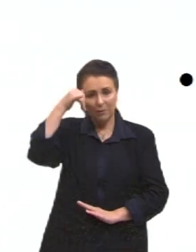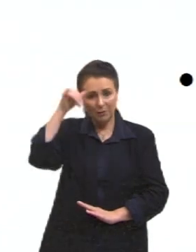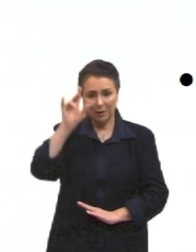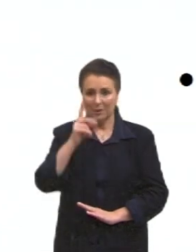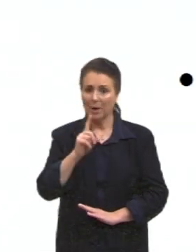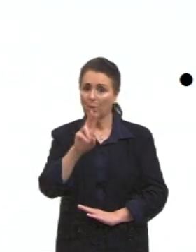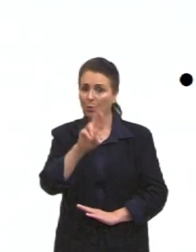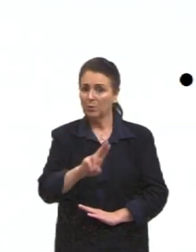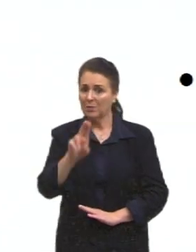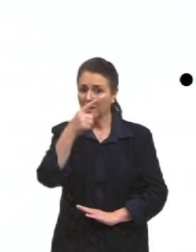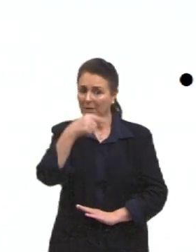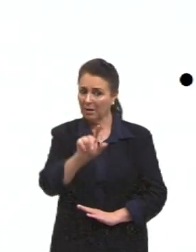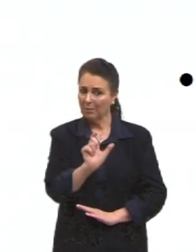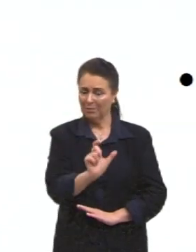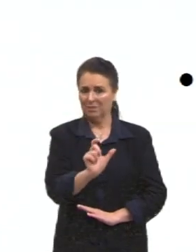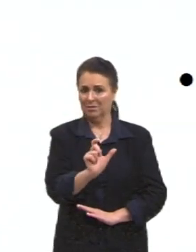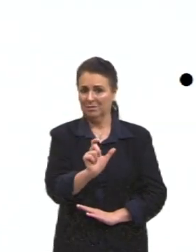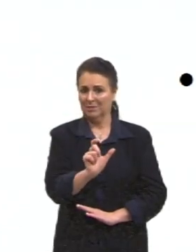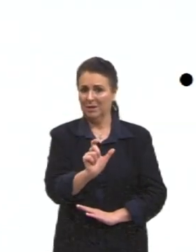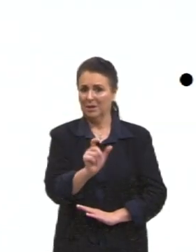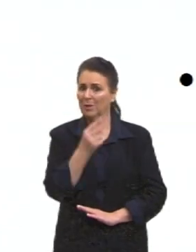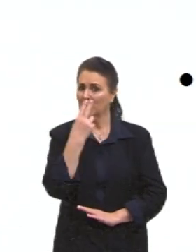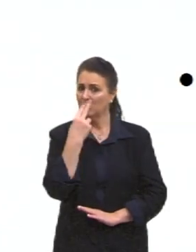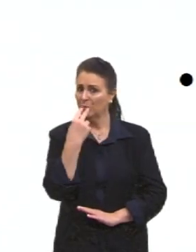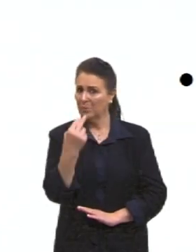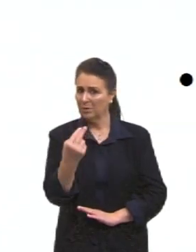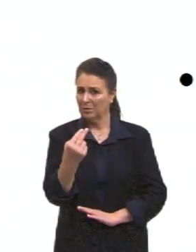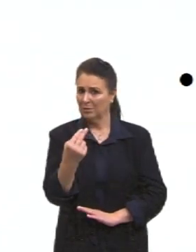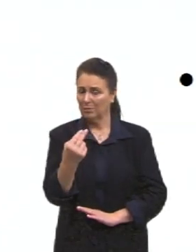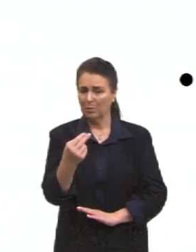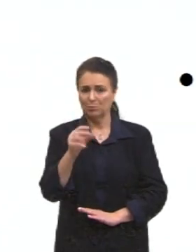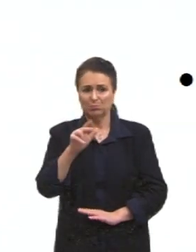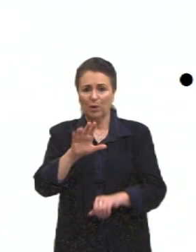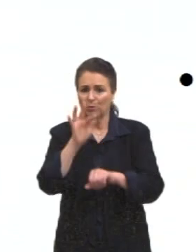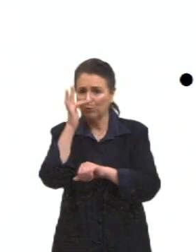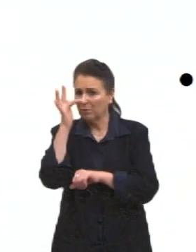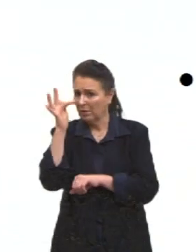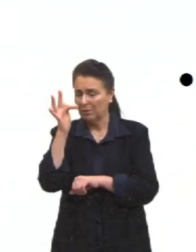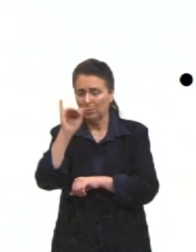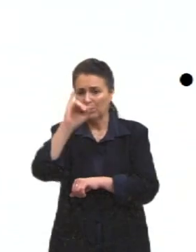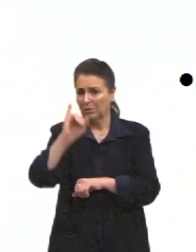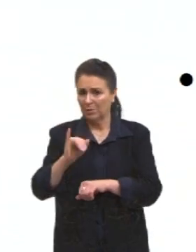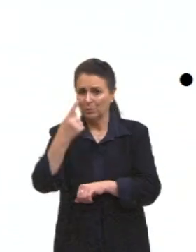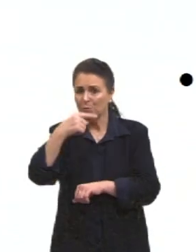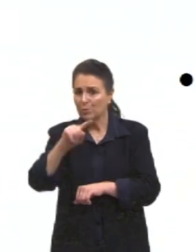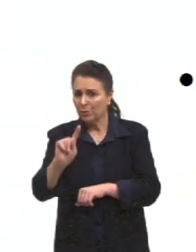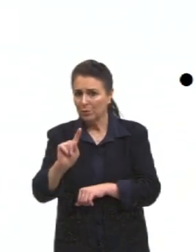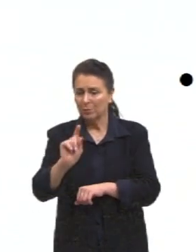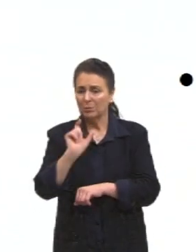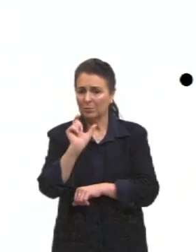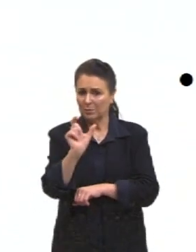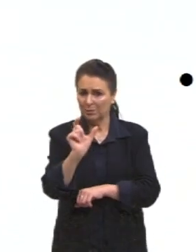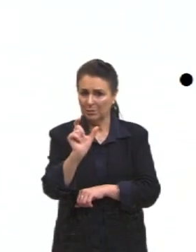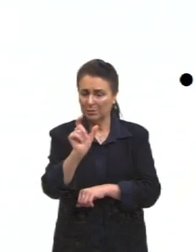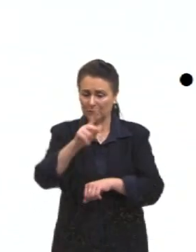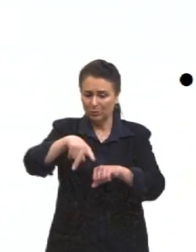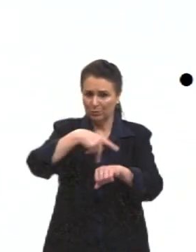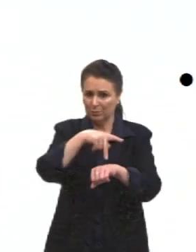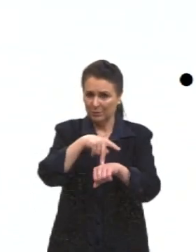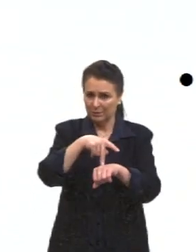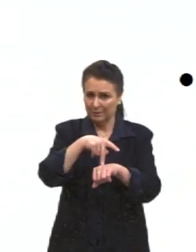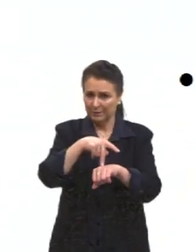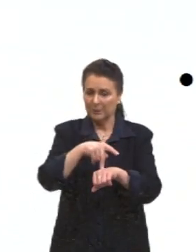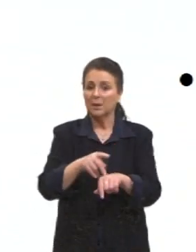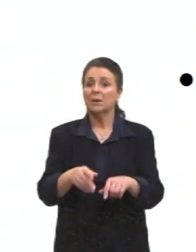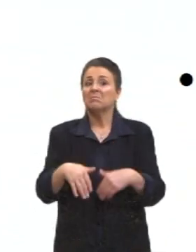usar em outra língua, exceto quando o termo estrangeiro seja realmente adequado. Sim, porque aí a gente não tem o que fazer. E muitas